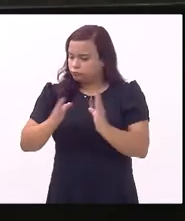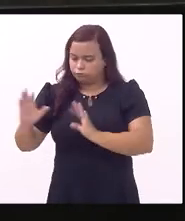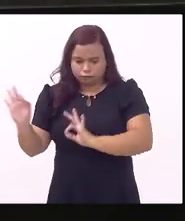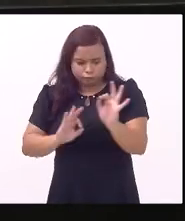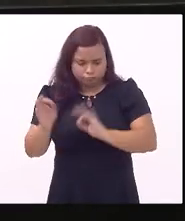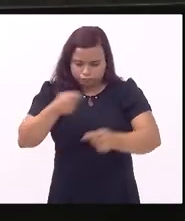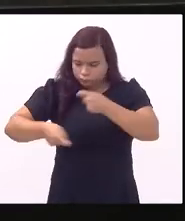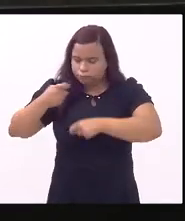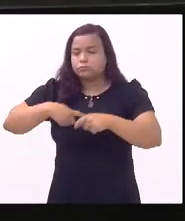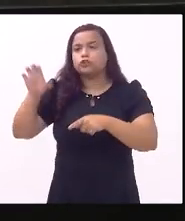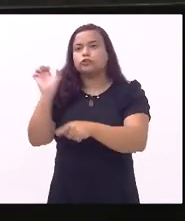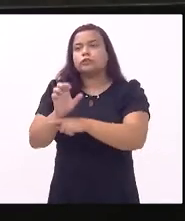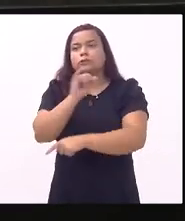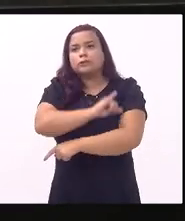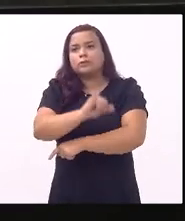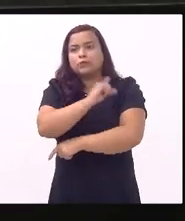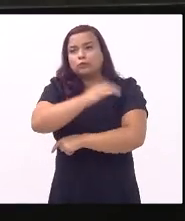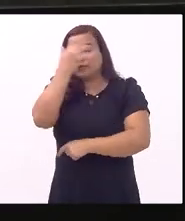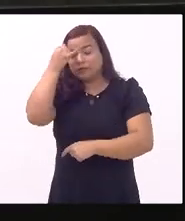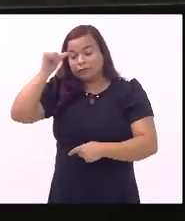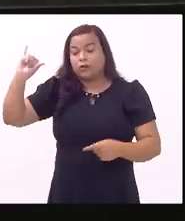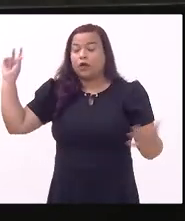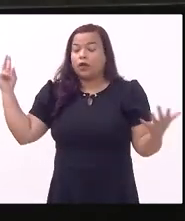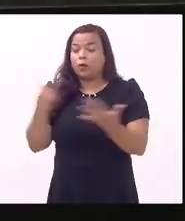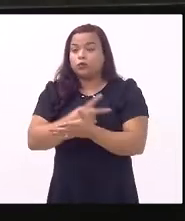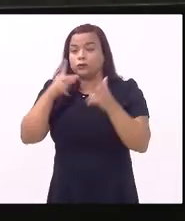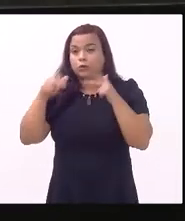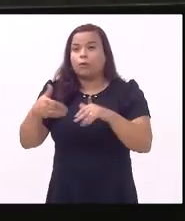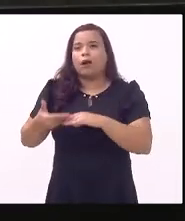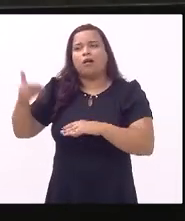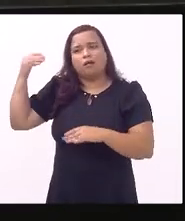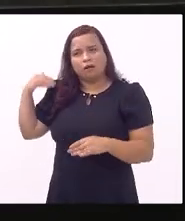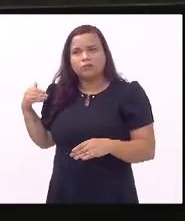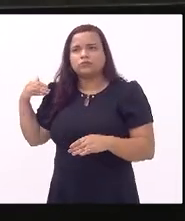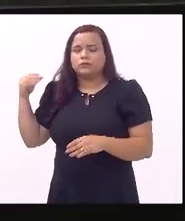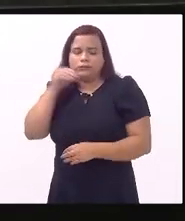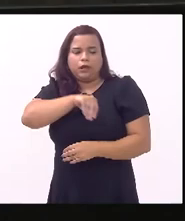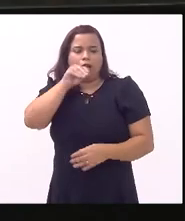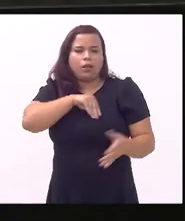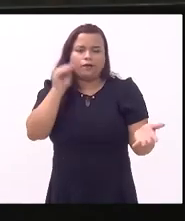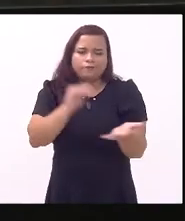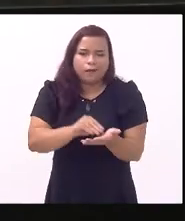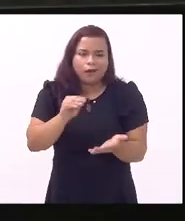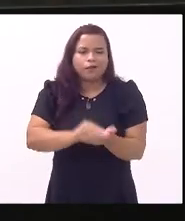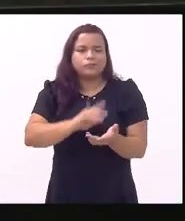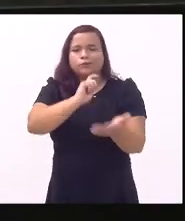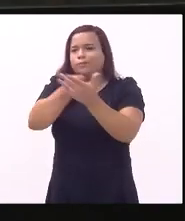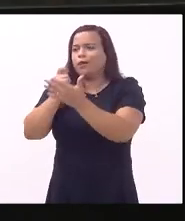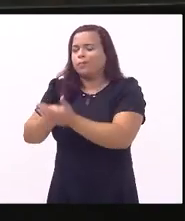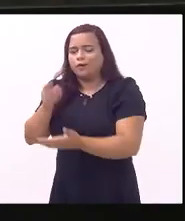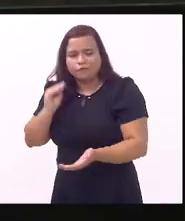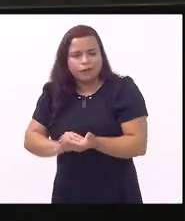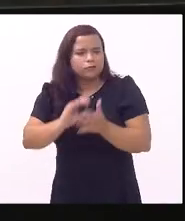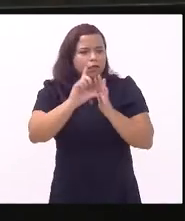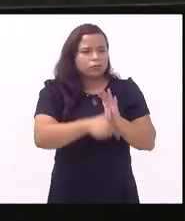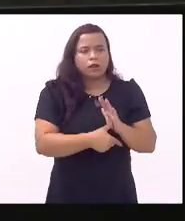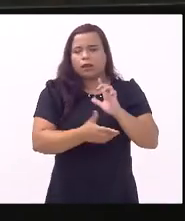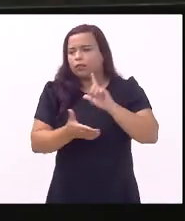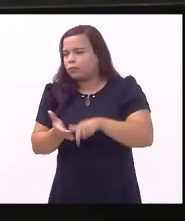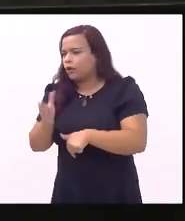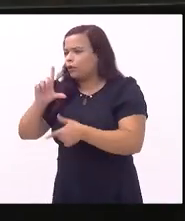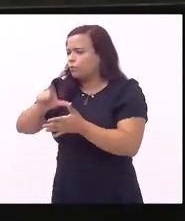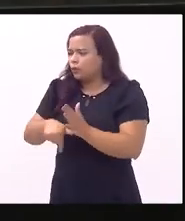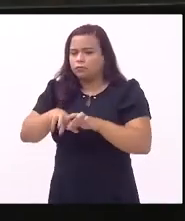o nosso estado e não deixar acontecer o que aconteceu antes falta de salário falta de pagamento uma pouca vergonha danada